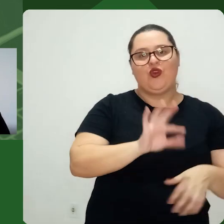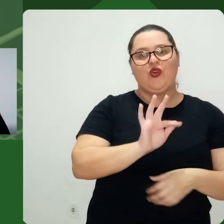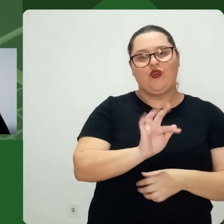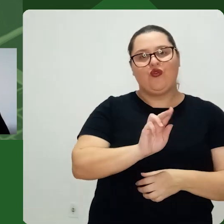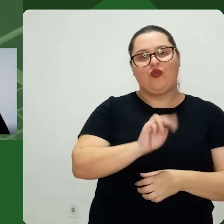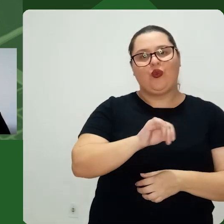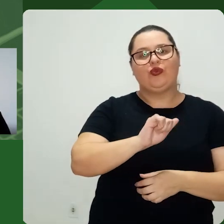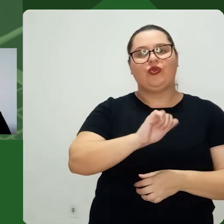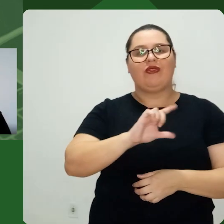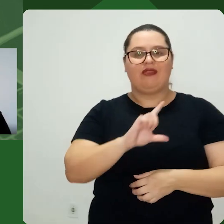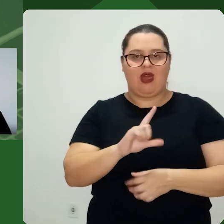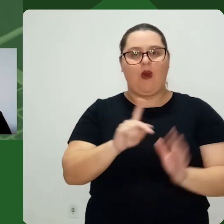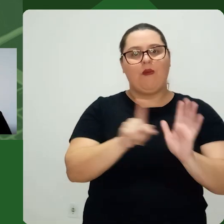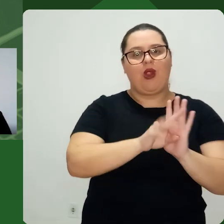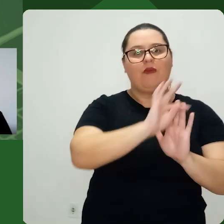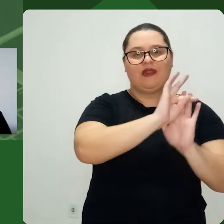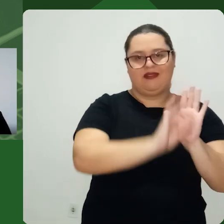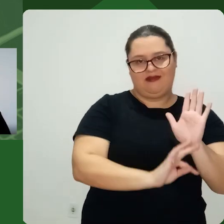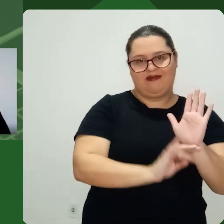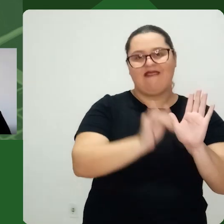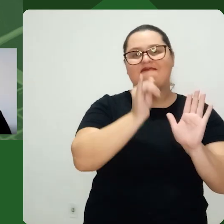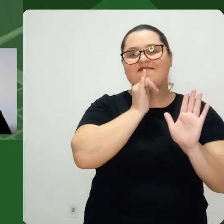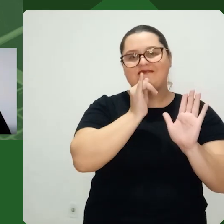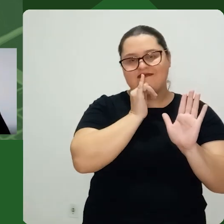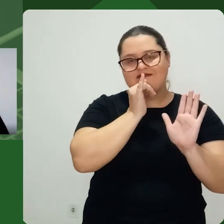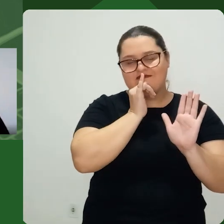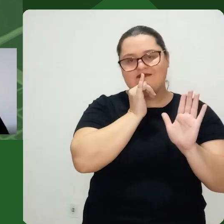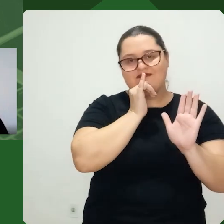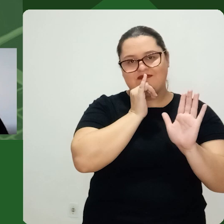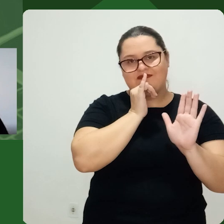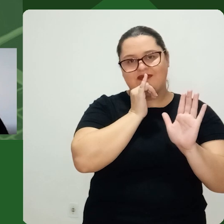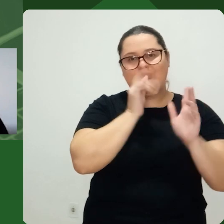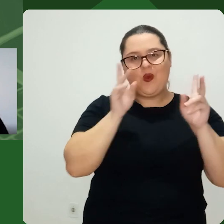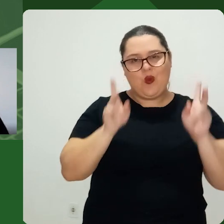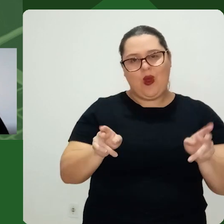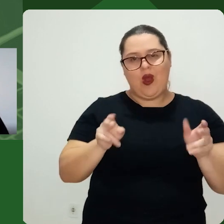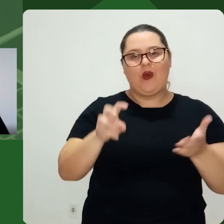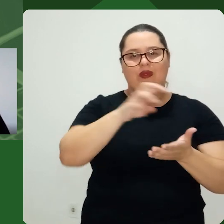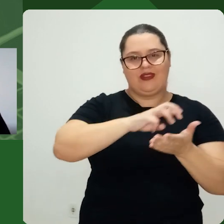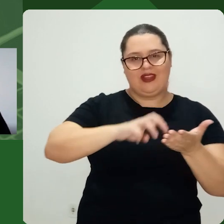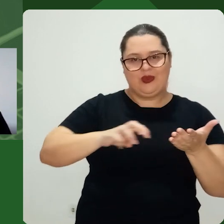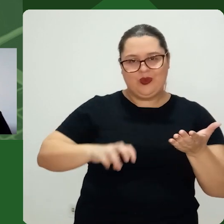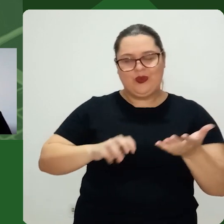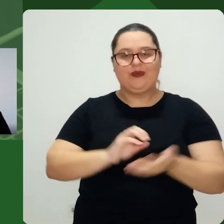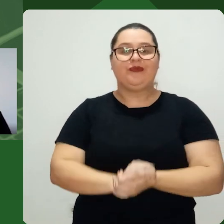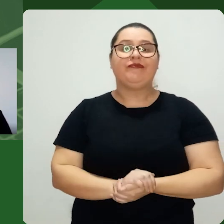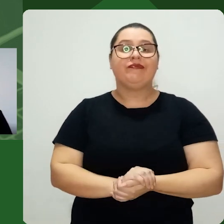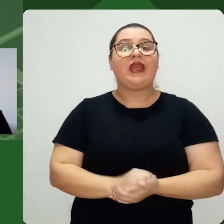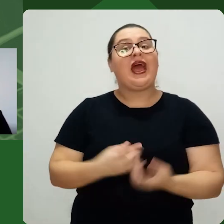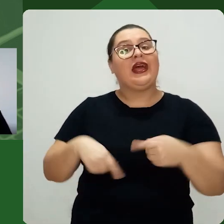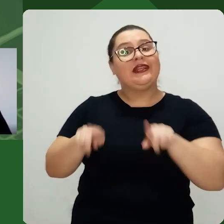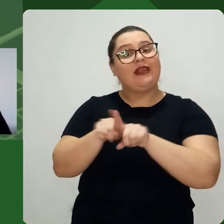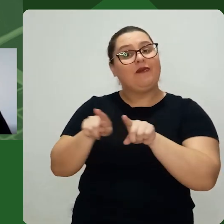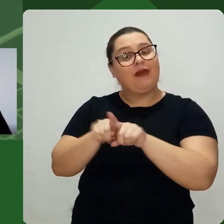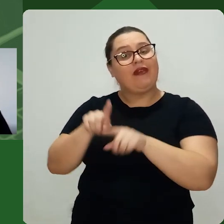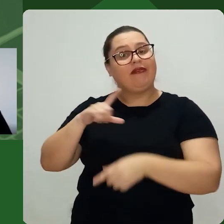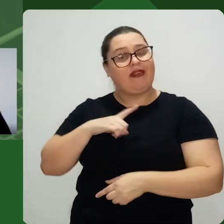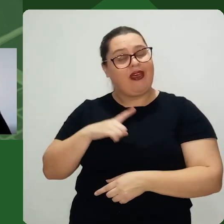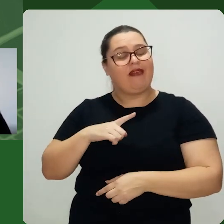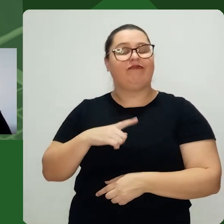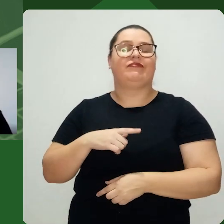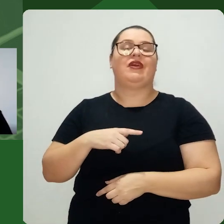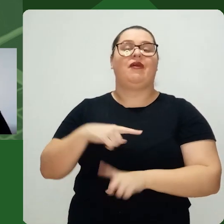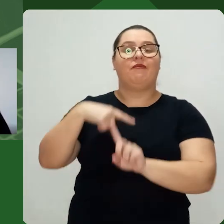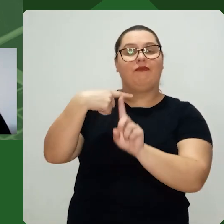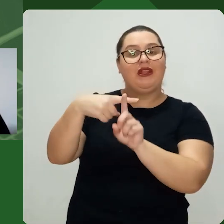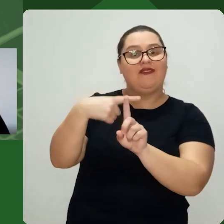funcionais Do exemplo do texto Sobre determinado trator Vou ter também benefícios